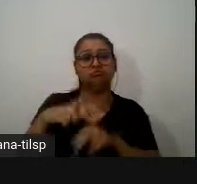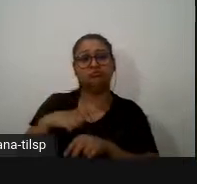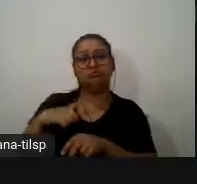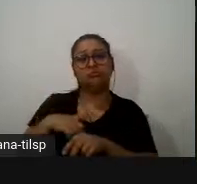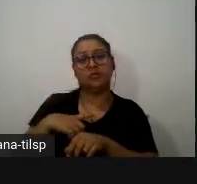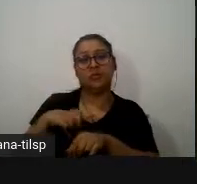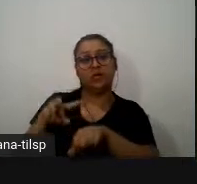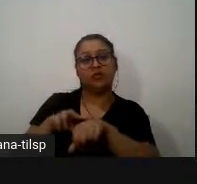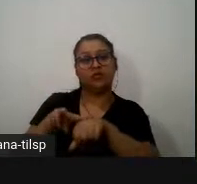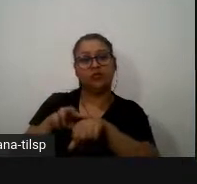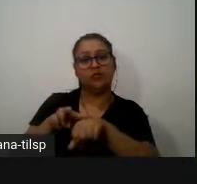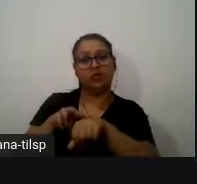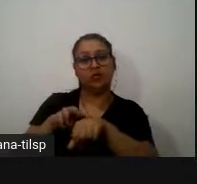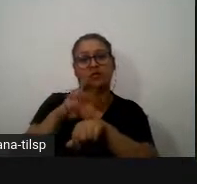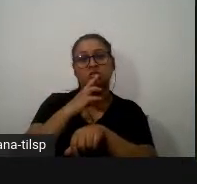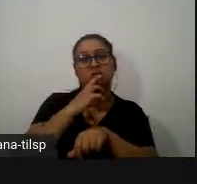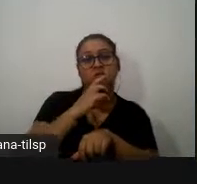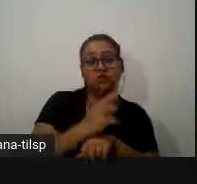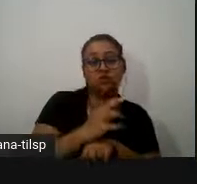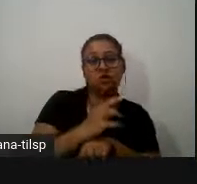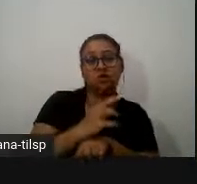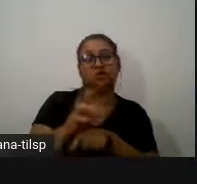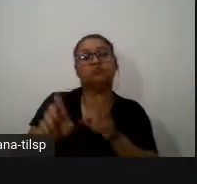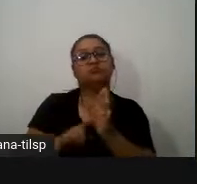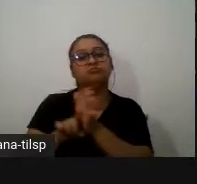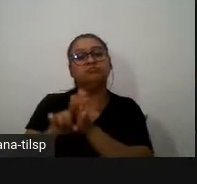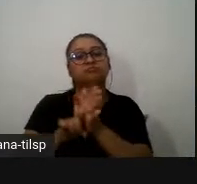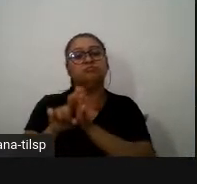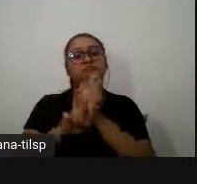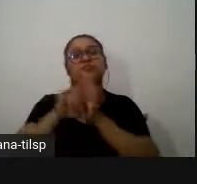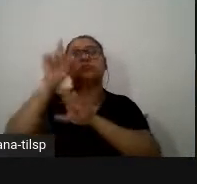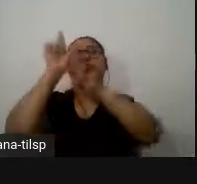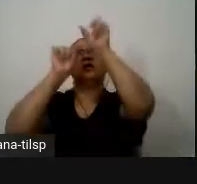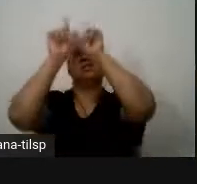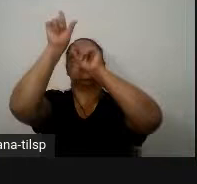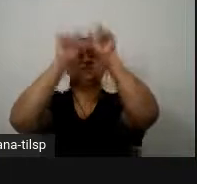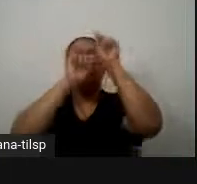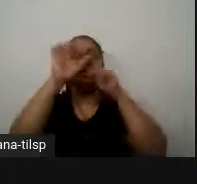resultados da investigação a estrela mais próxima chama-se